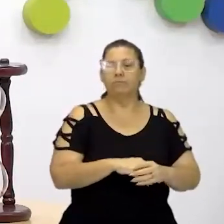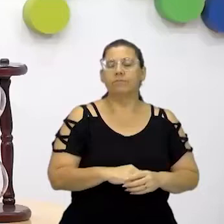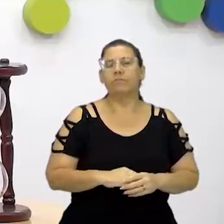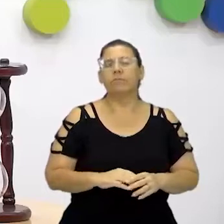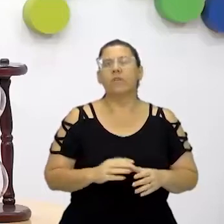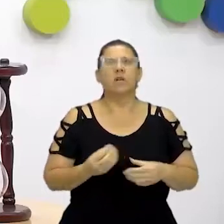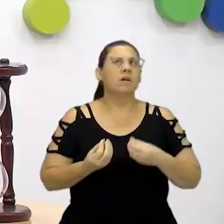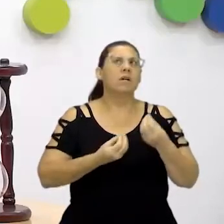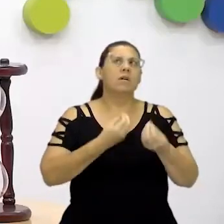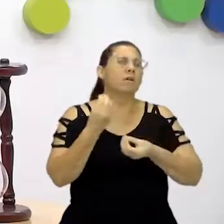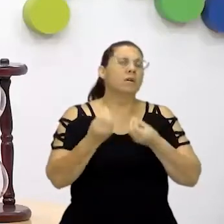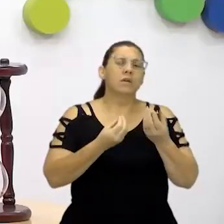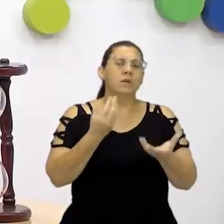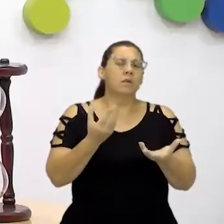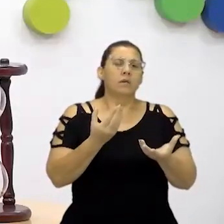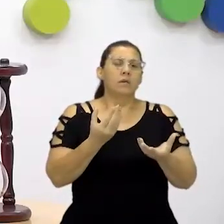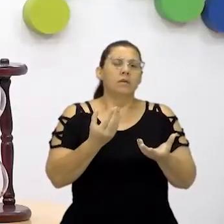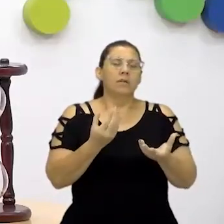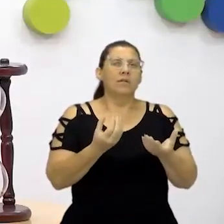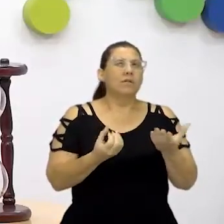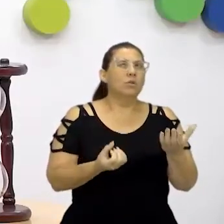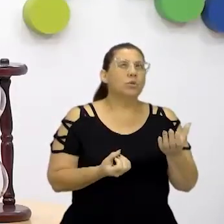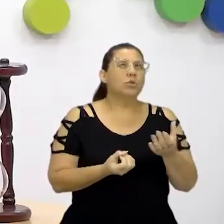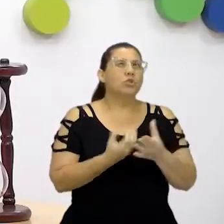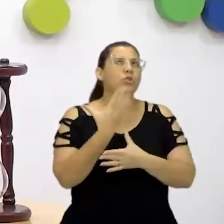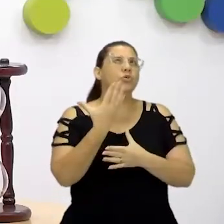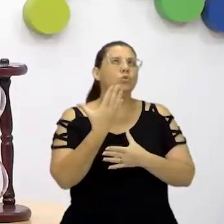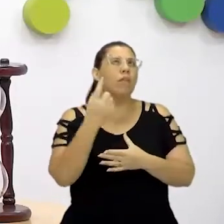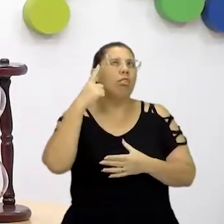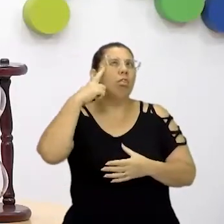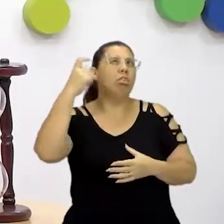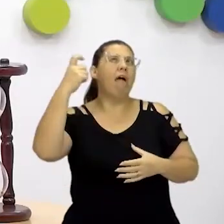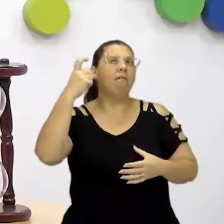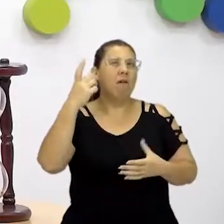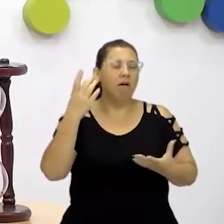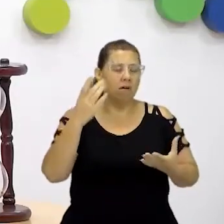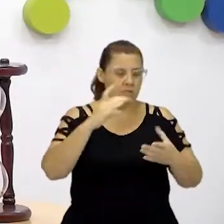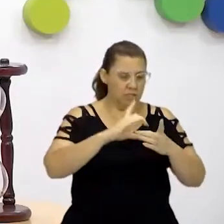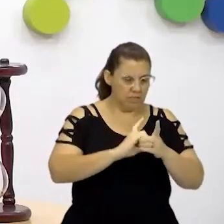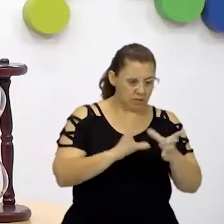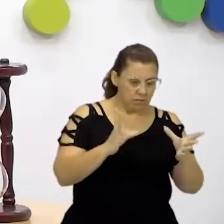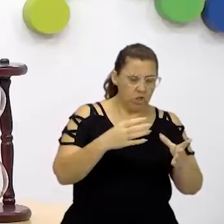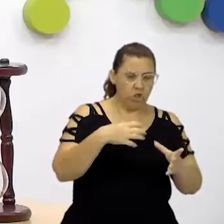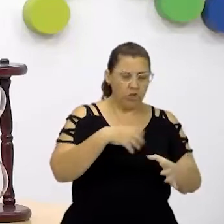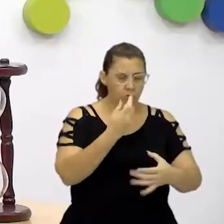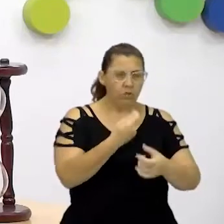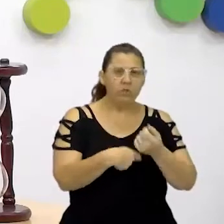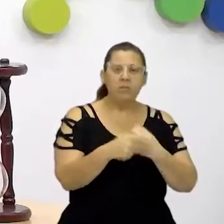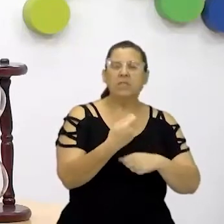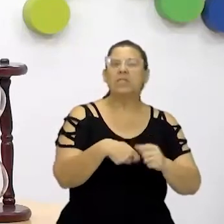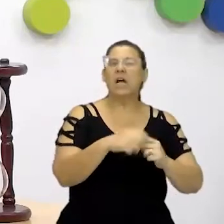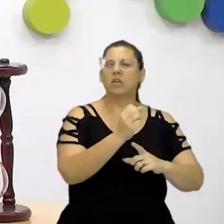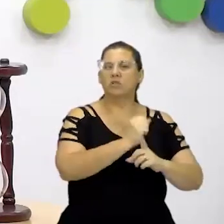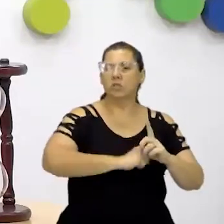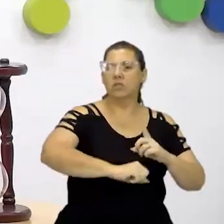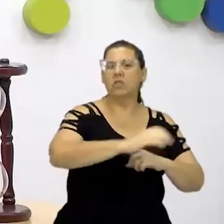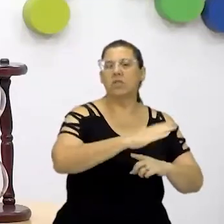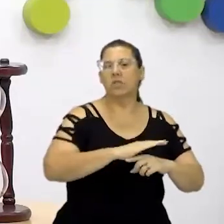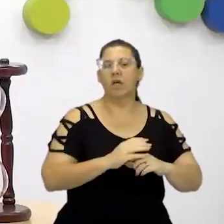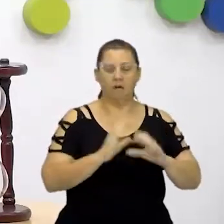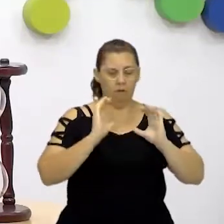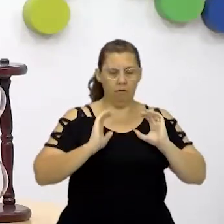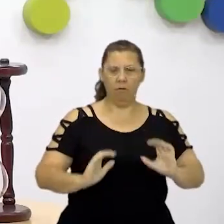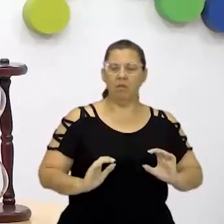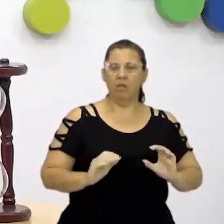de onde vem essa noção de cidadania, né? Esse jeito de administrar a sociedade que é chamada de cidadania,